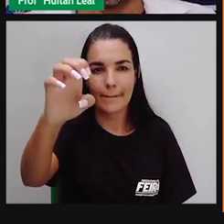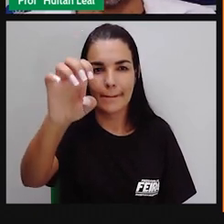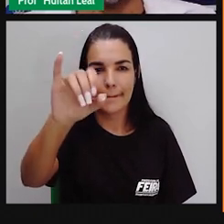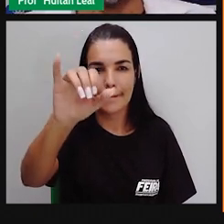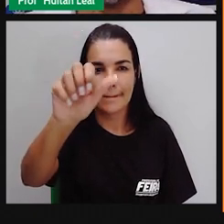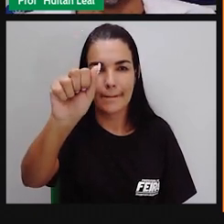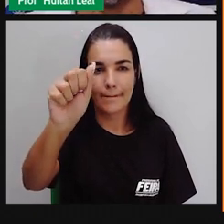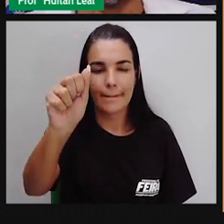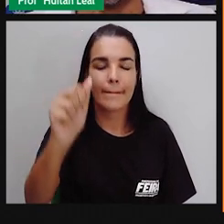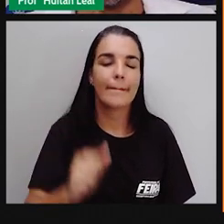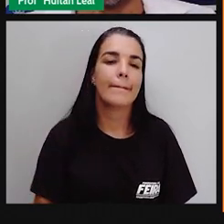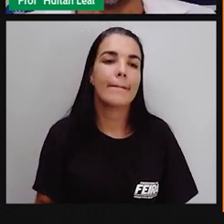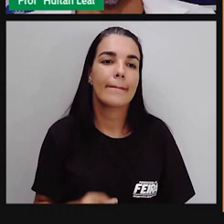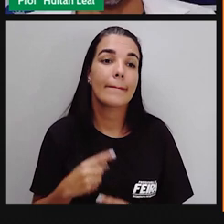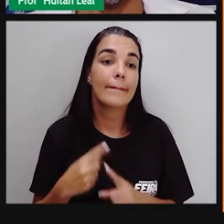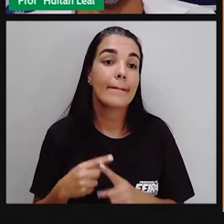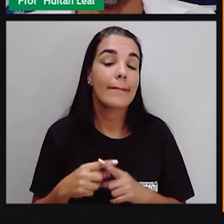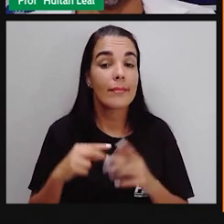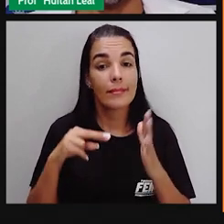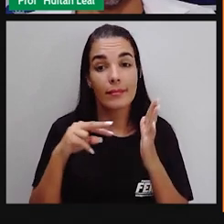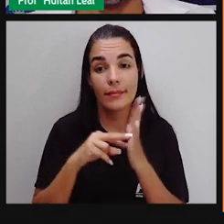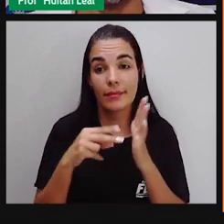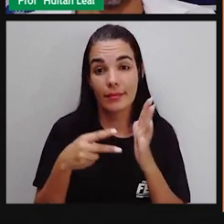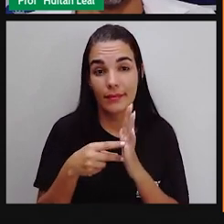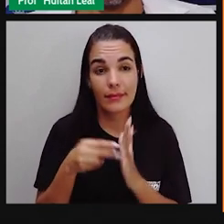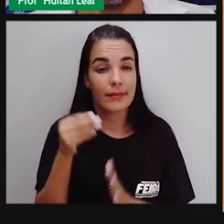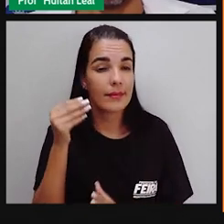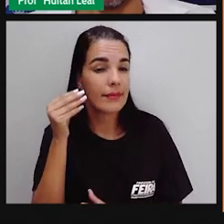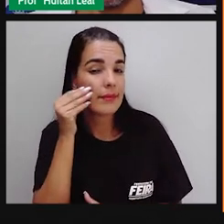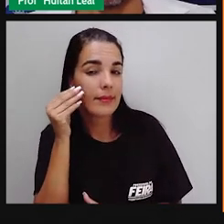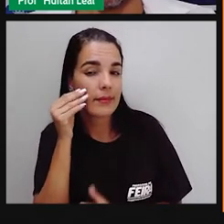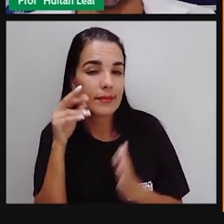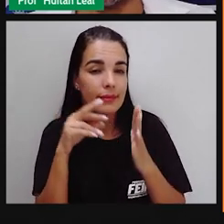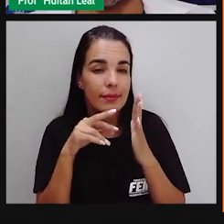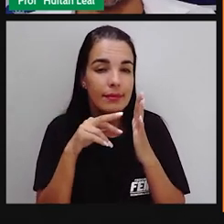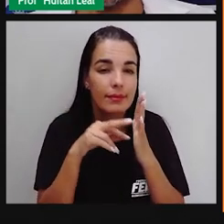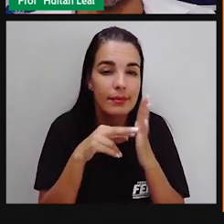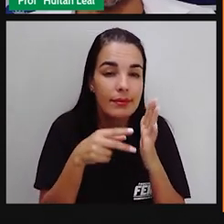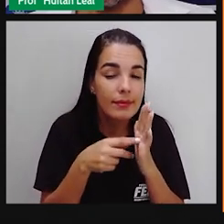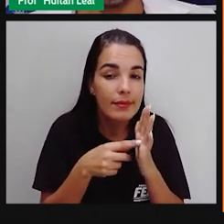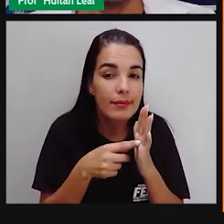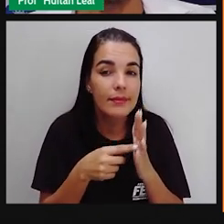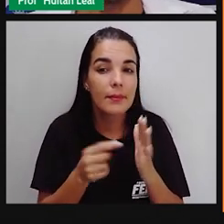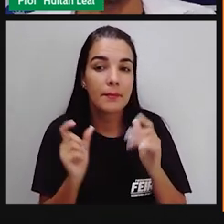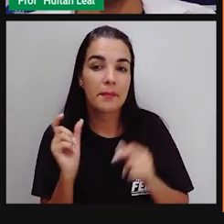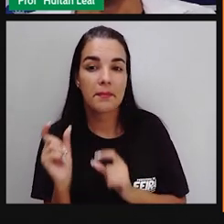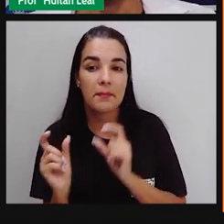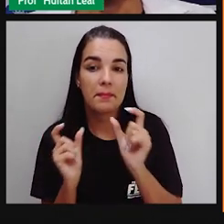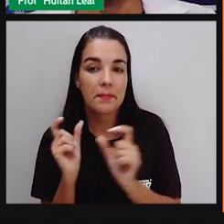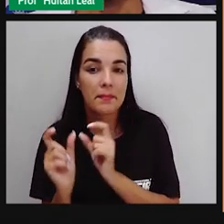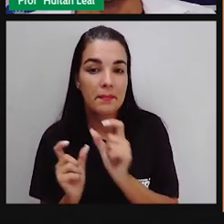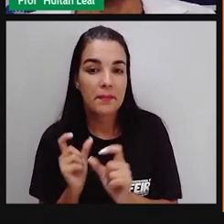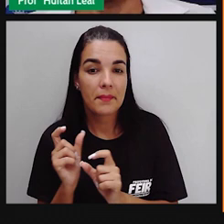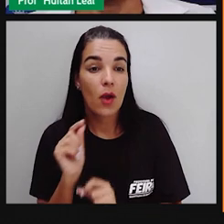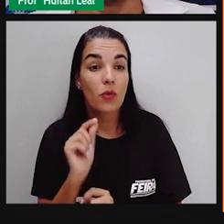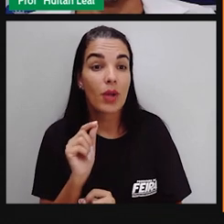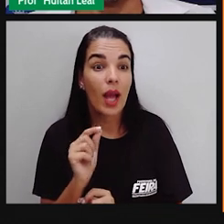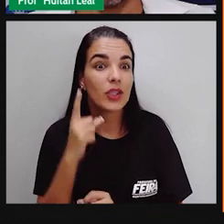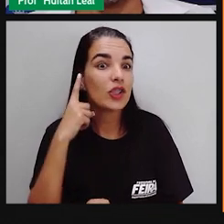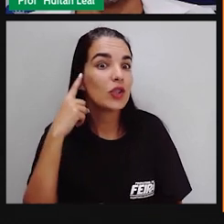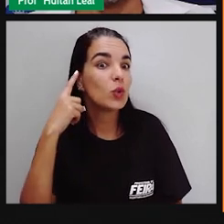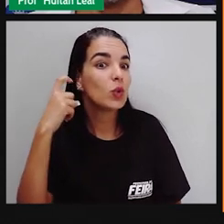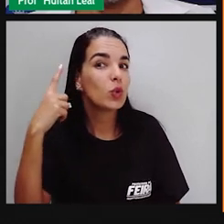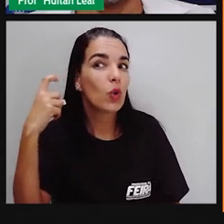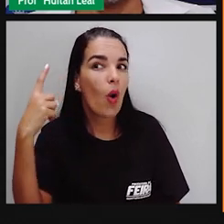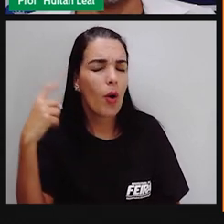imitar o som dos objetos, por exemplo, quando batemos na porta, toque, toque, não é? E a voz dos